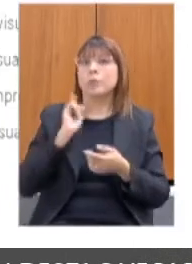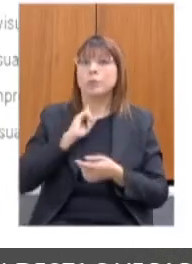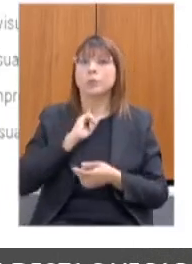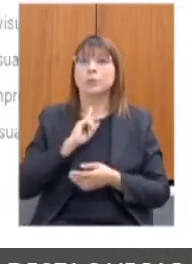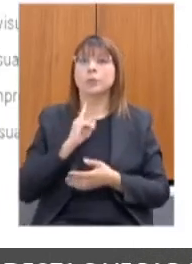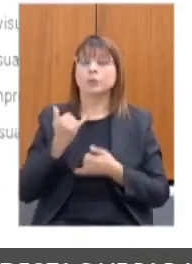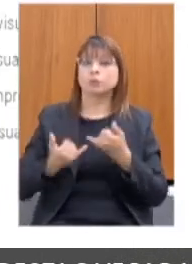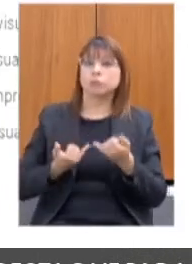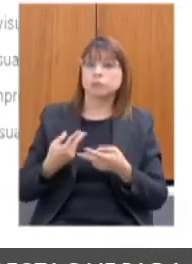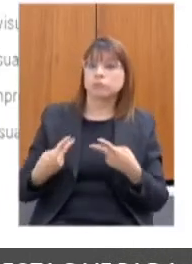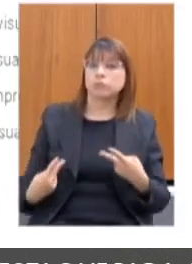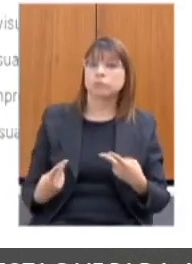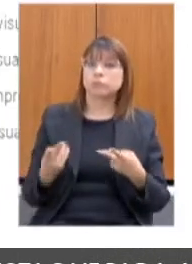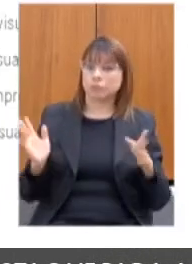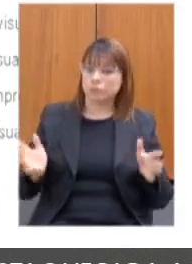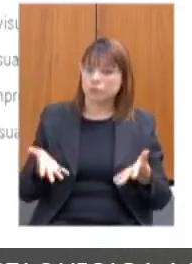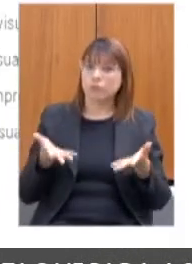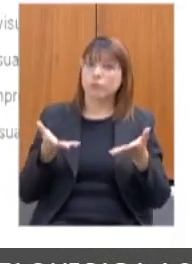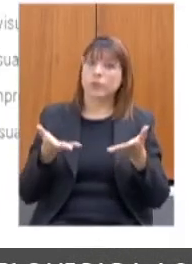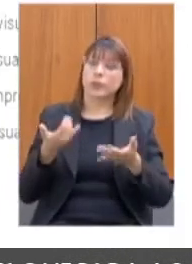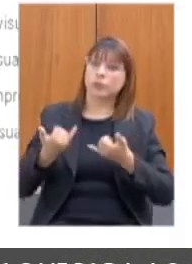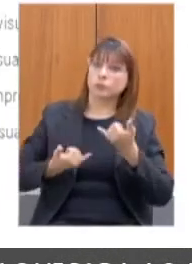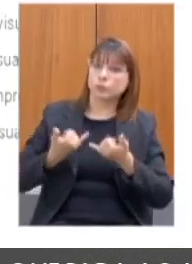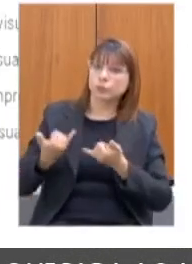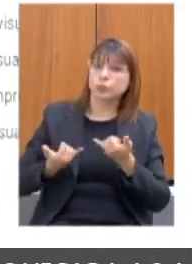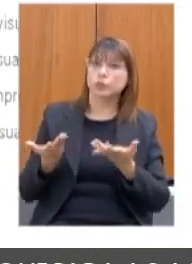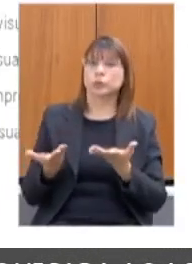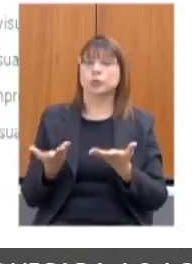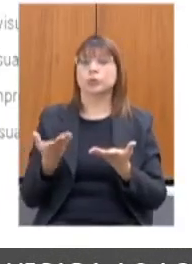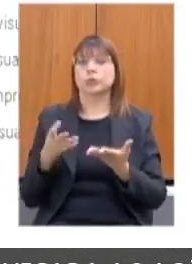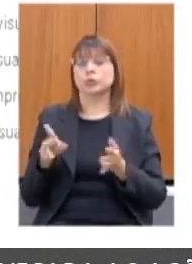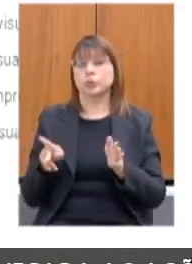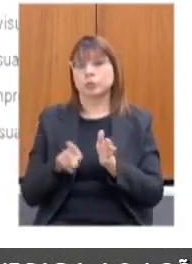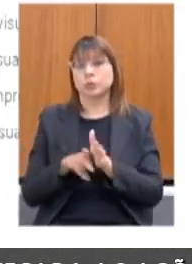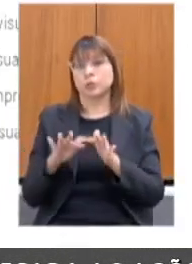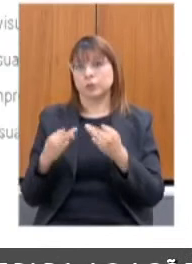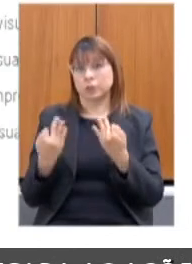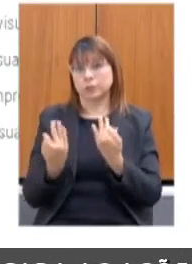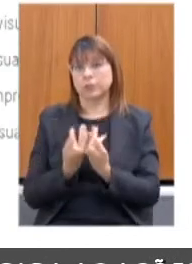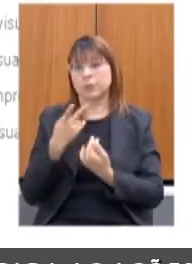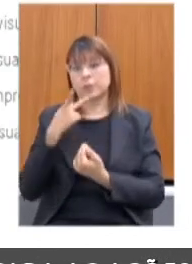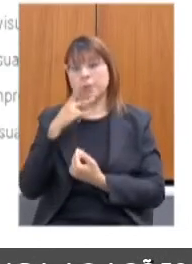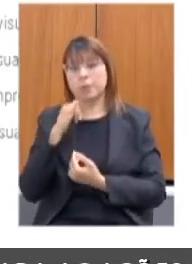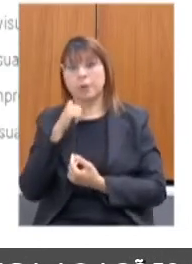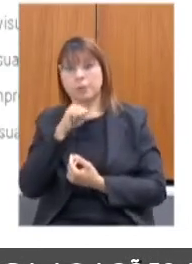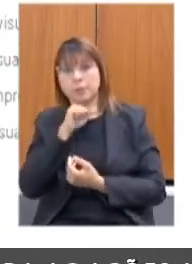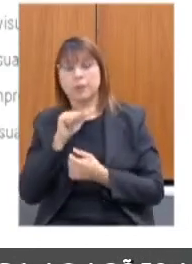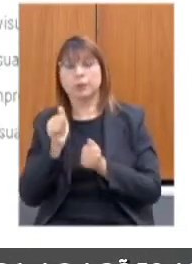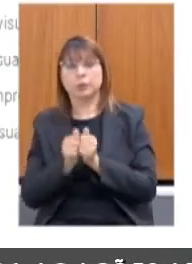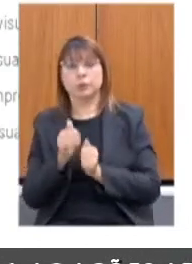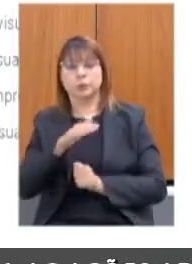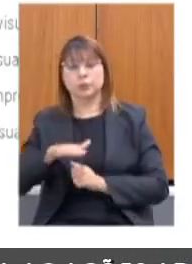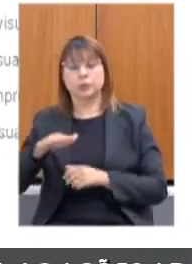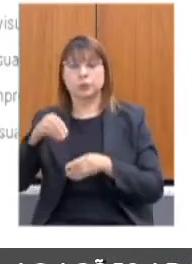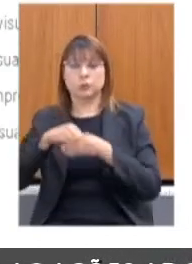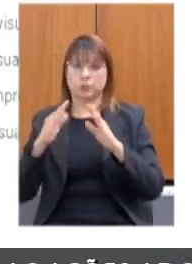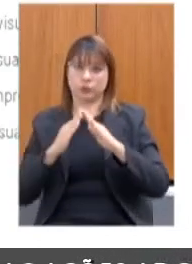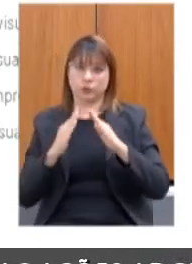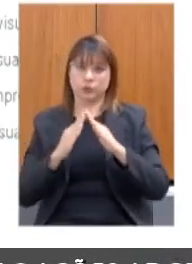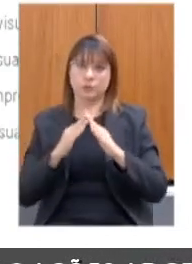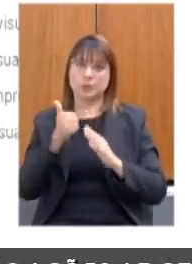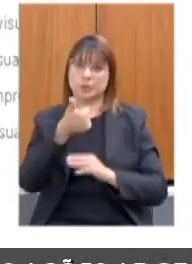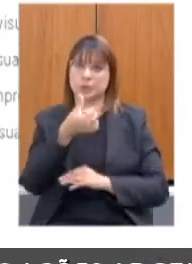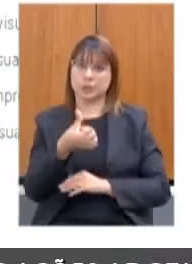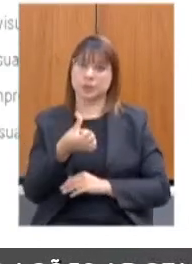para exatamente motivar a recriação dos pais e das crianças dentro de casa. Foram 16 vídeos publicados,